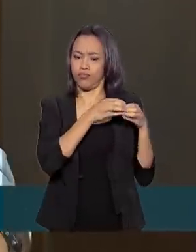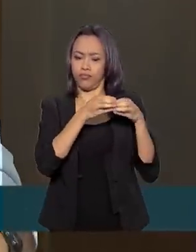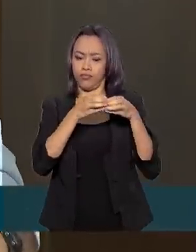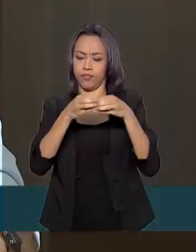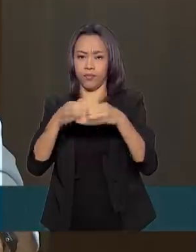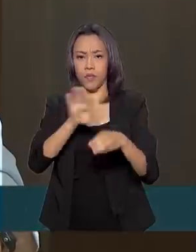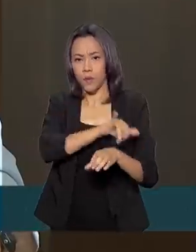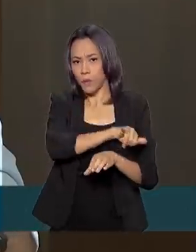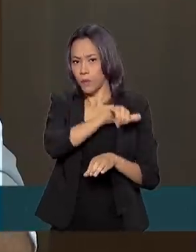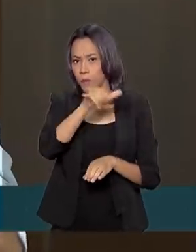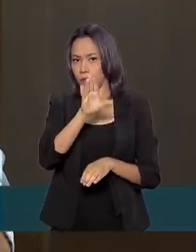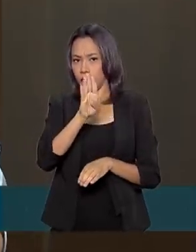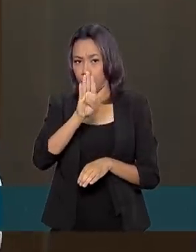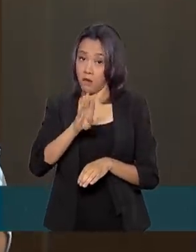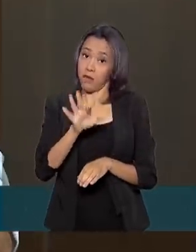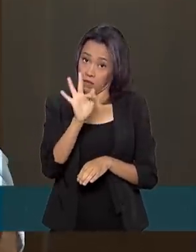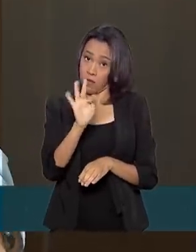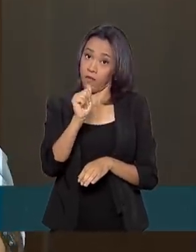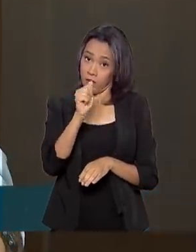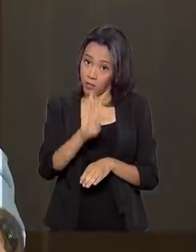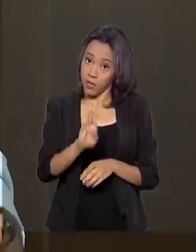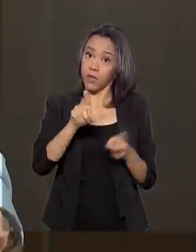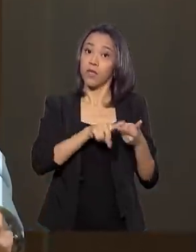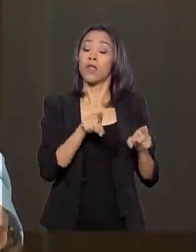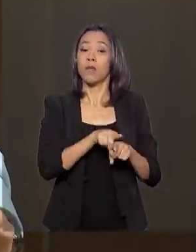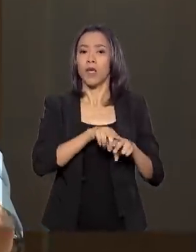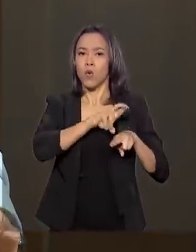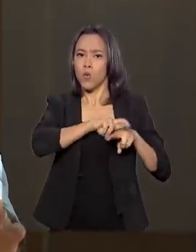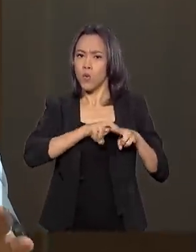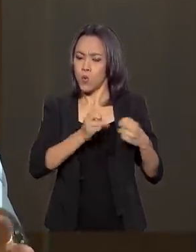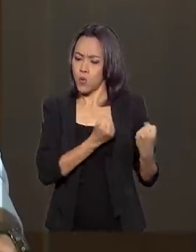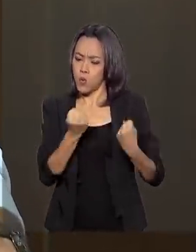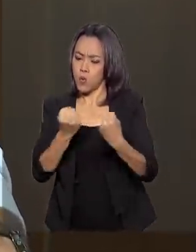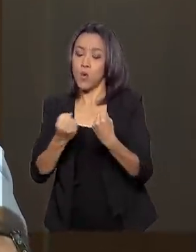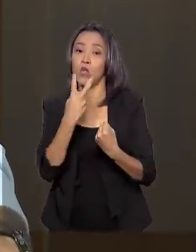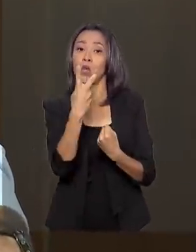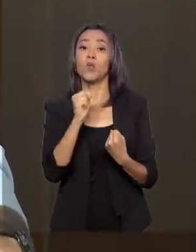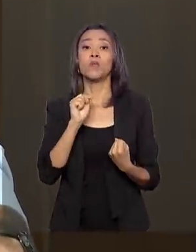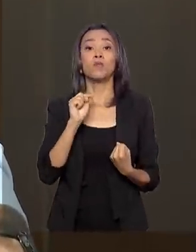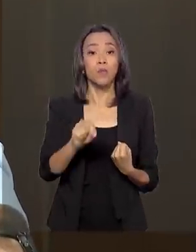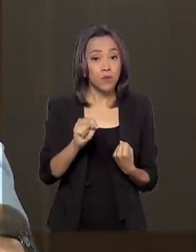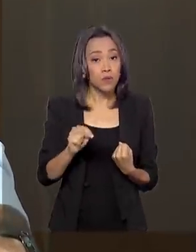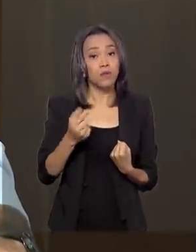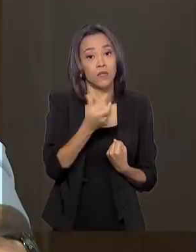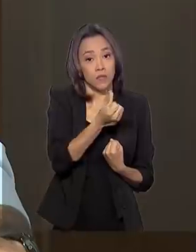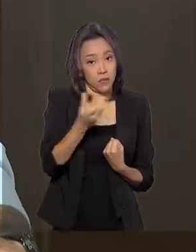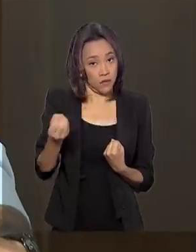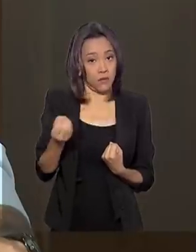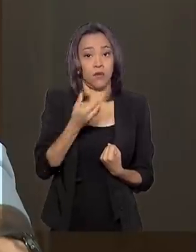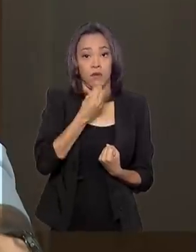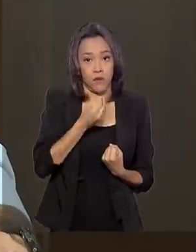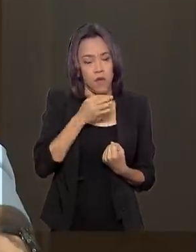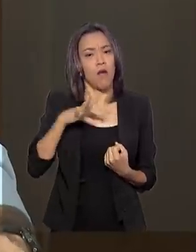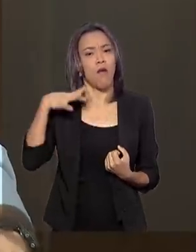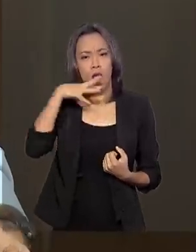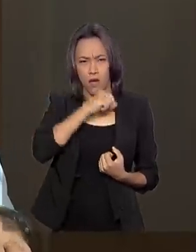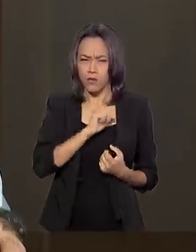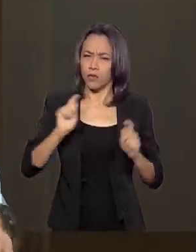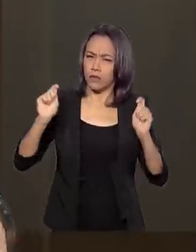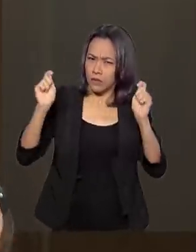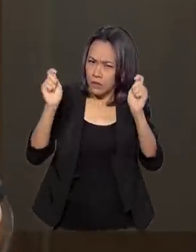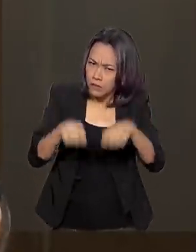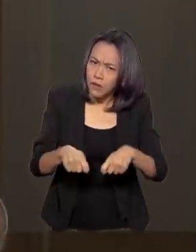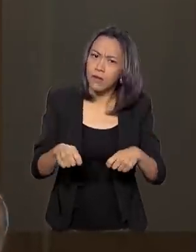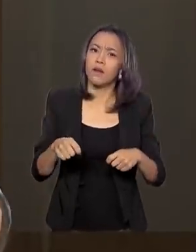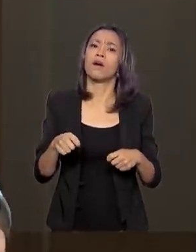Aérea, através de rodovias, 2.600 homens. Eu acho que é o suficiente para